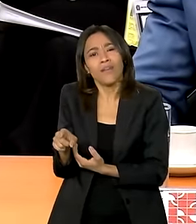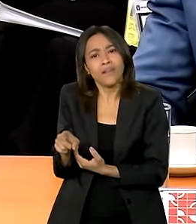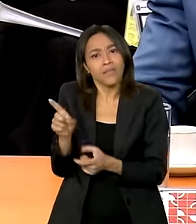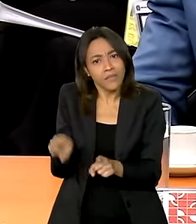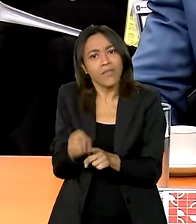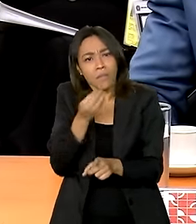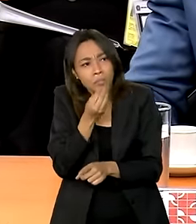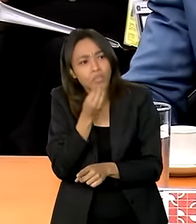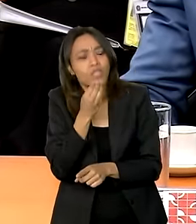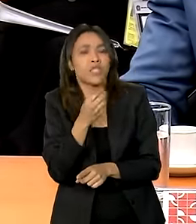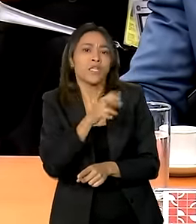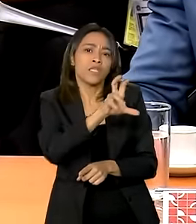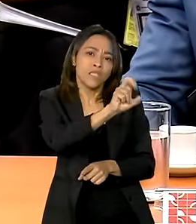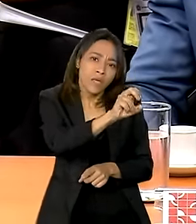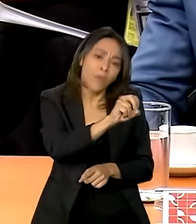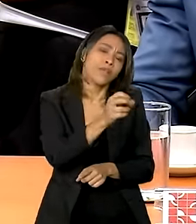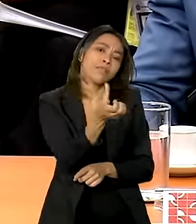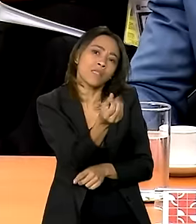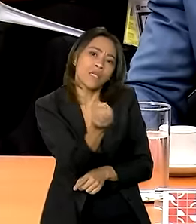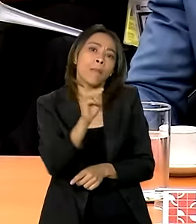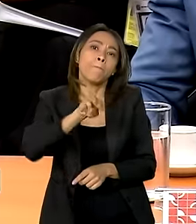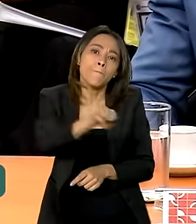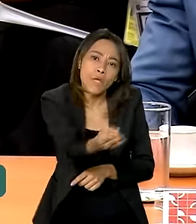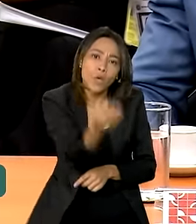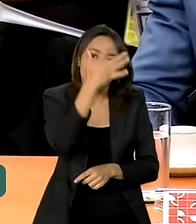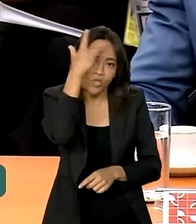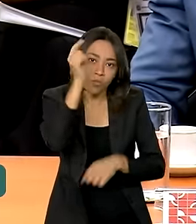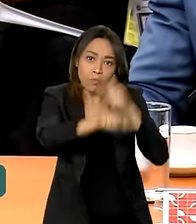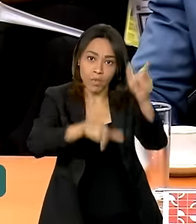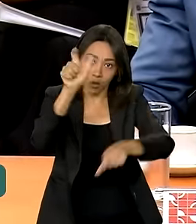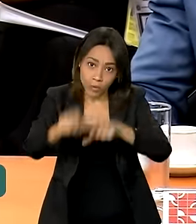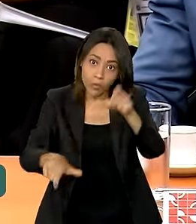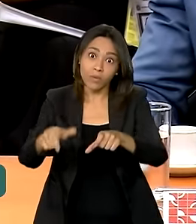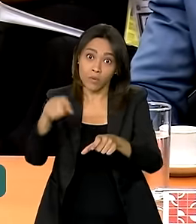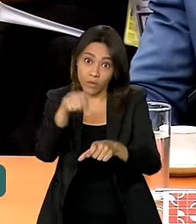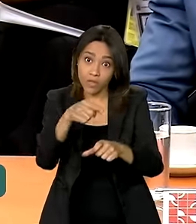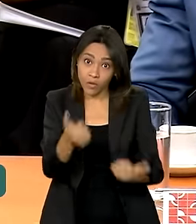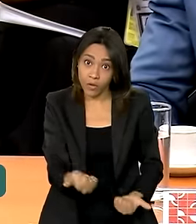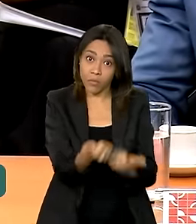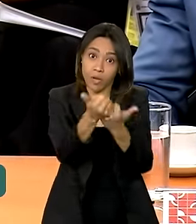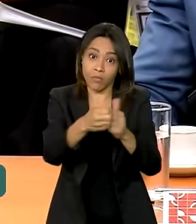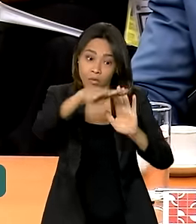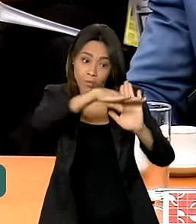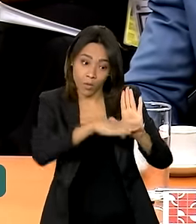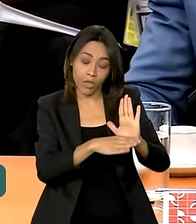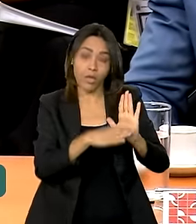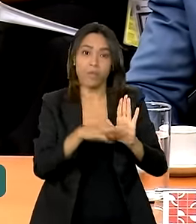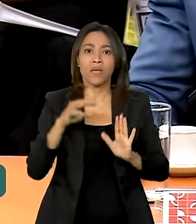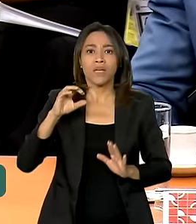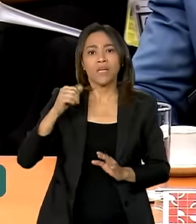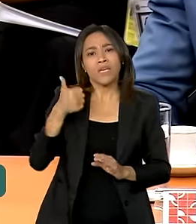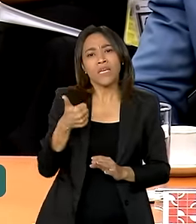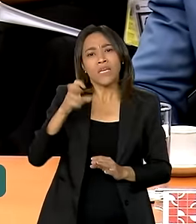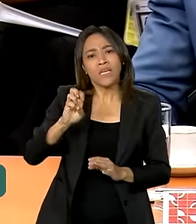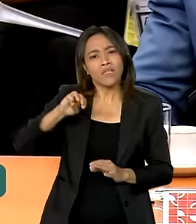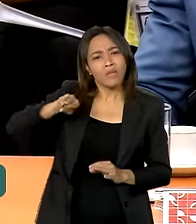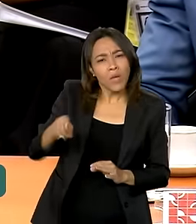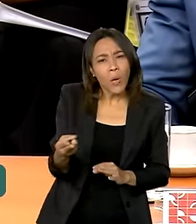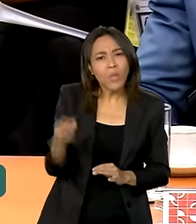podemos estar falando de 50, 60 milhões de brasileiros atendidos pelo Desenrola. 15 milhões de CPFs únicos.